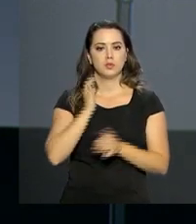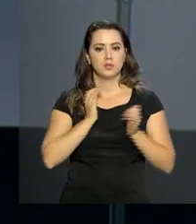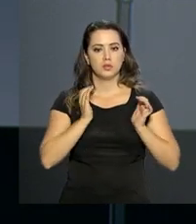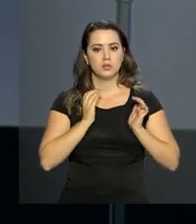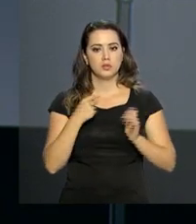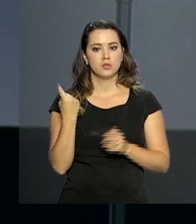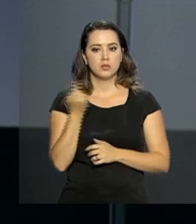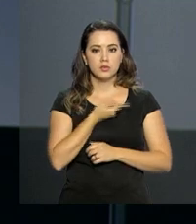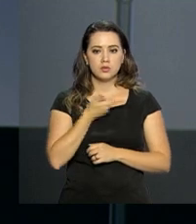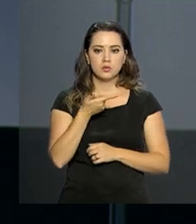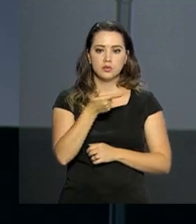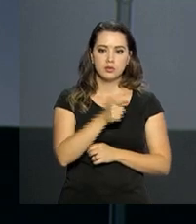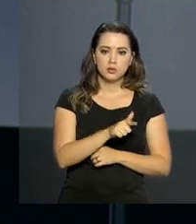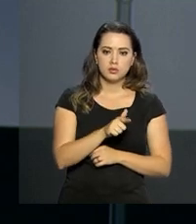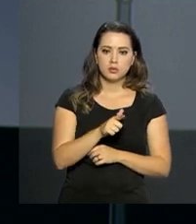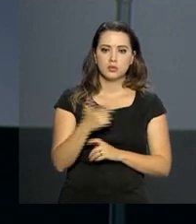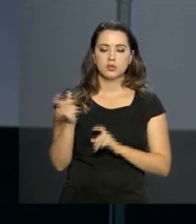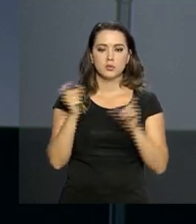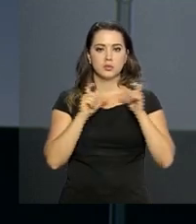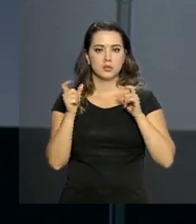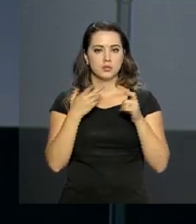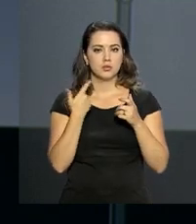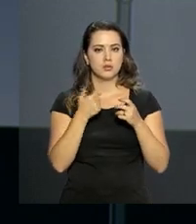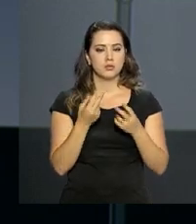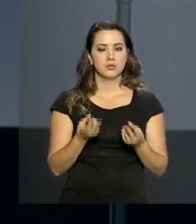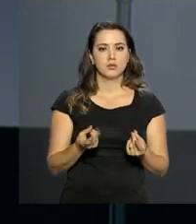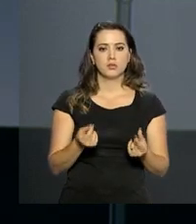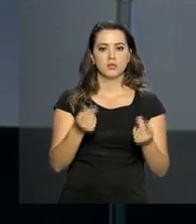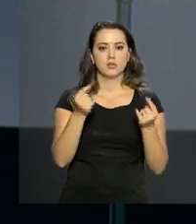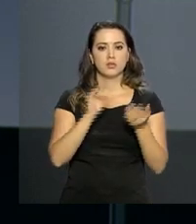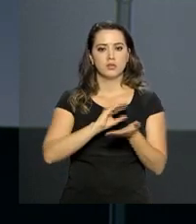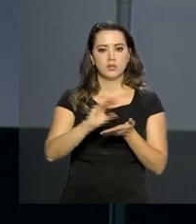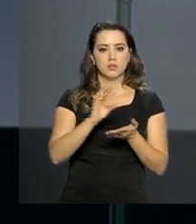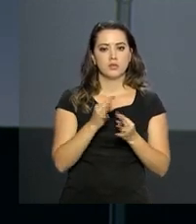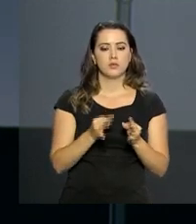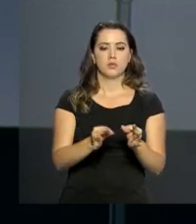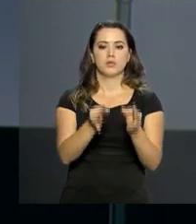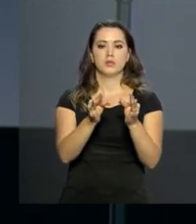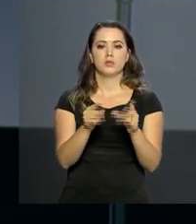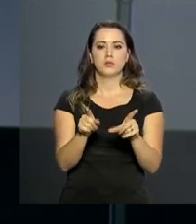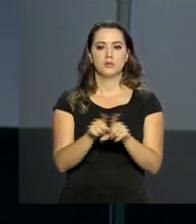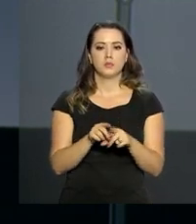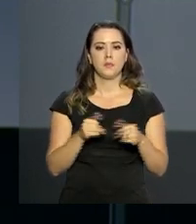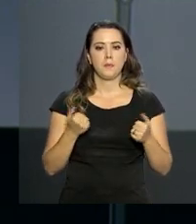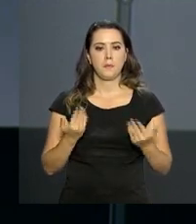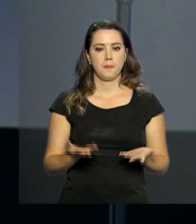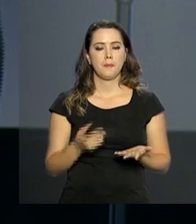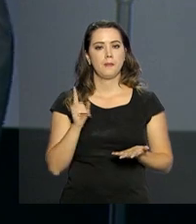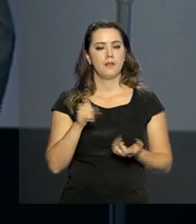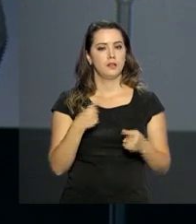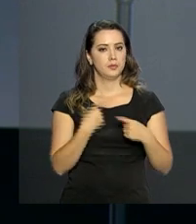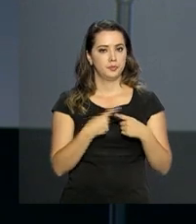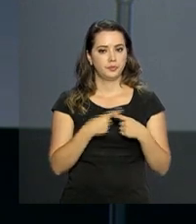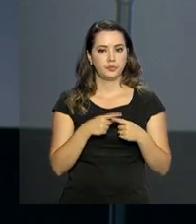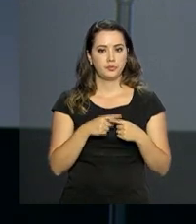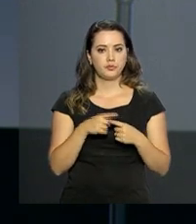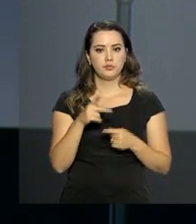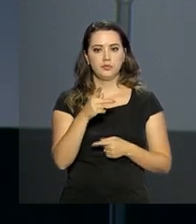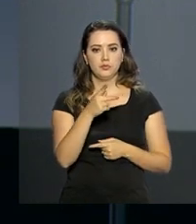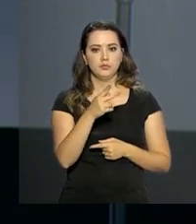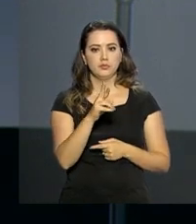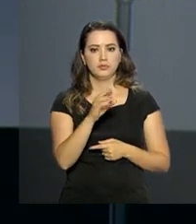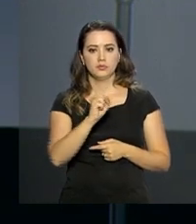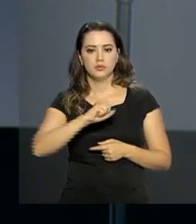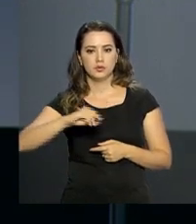com isso nós voltamos a atrair investimentos, voltamos a atrair tecnologias, né? Até porque o pré-sal é talvez a